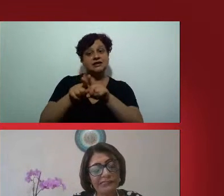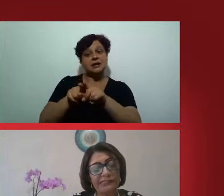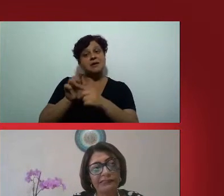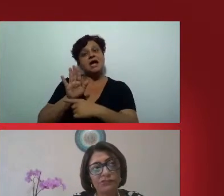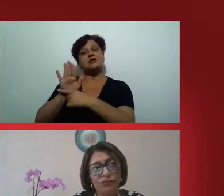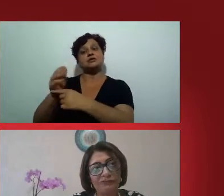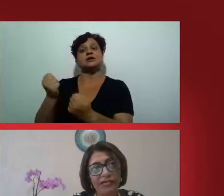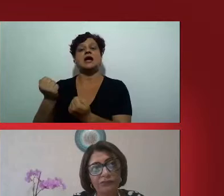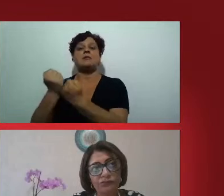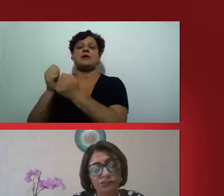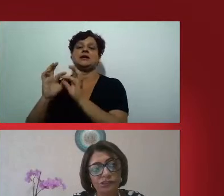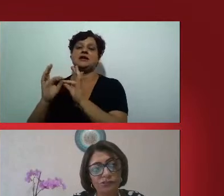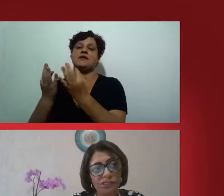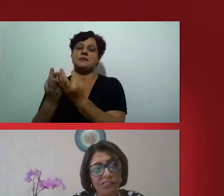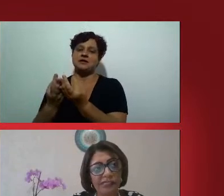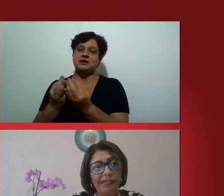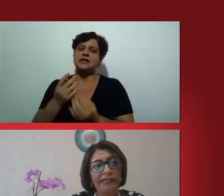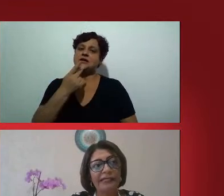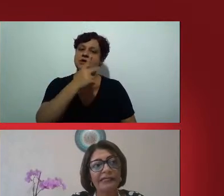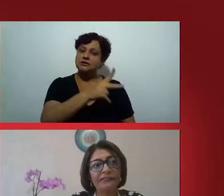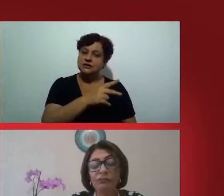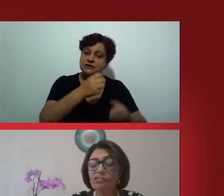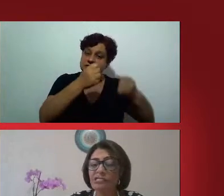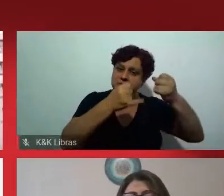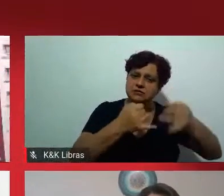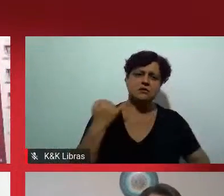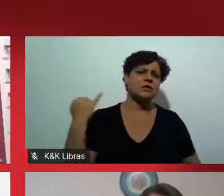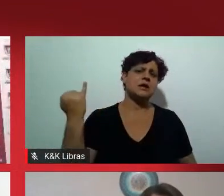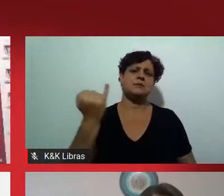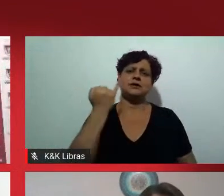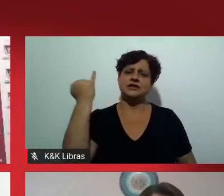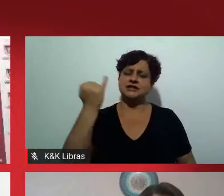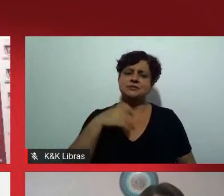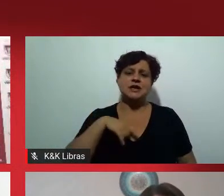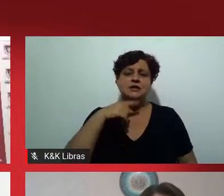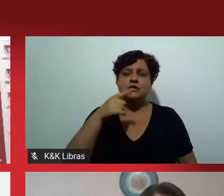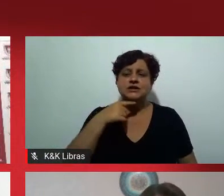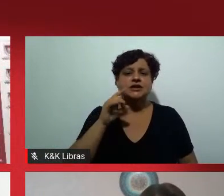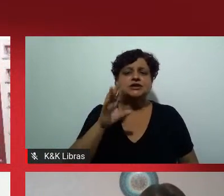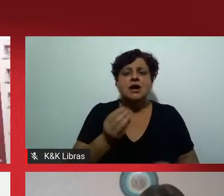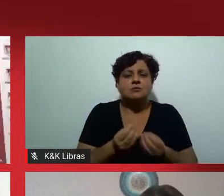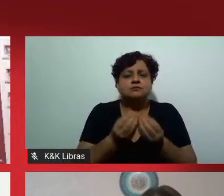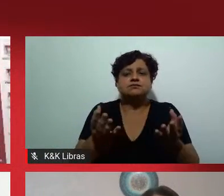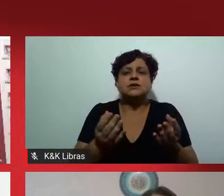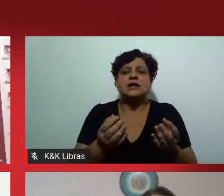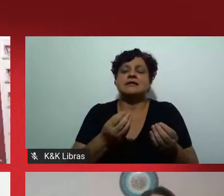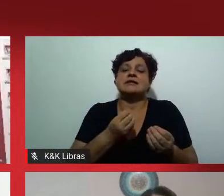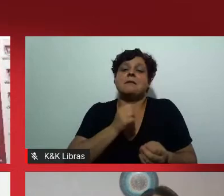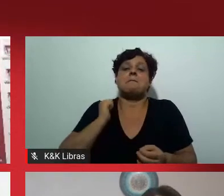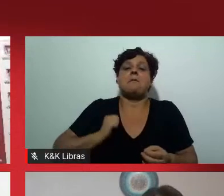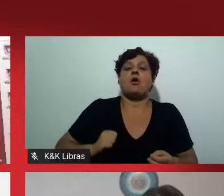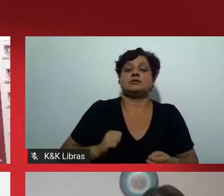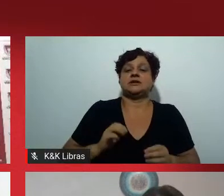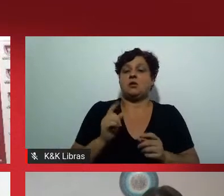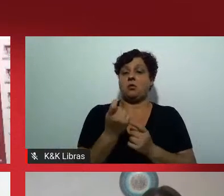importância da sua fala no sentido de que não adianta só a concessão do benefício de bolsas, é para além disso. A gente